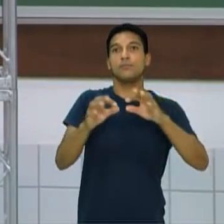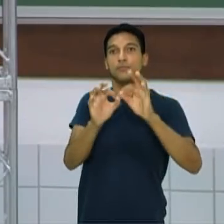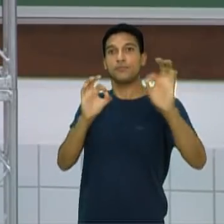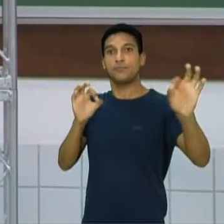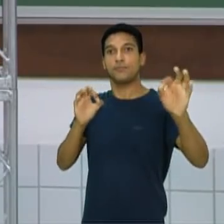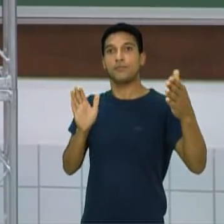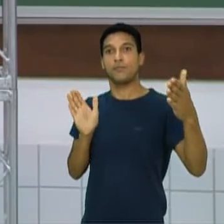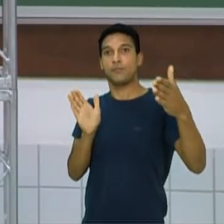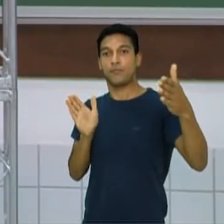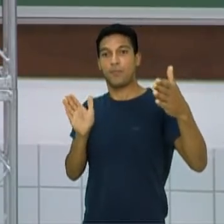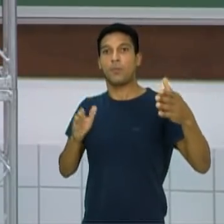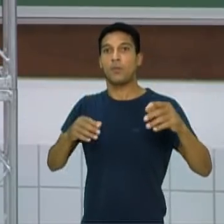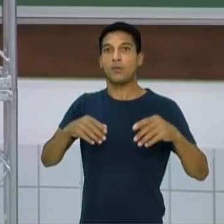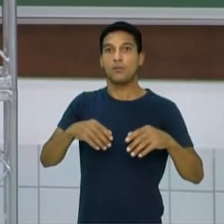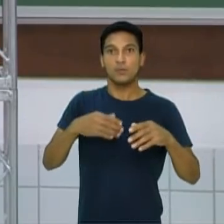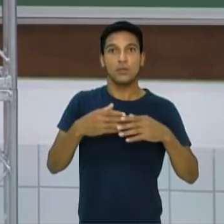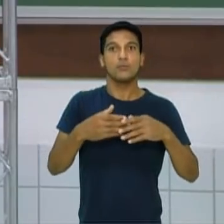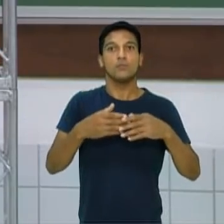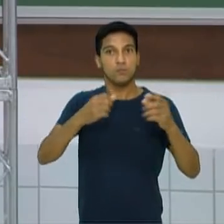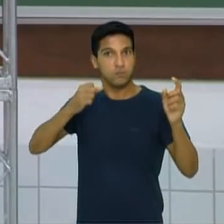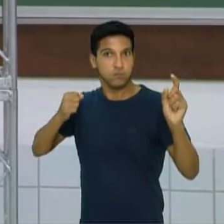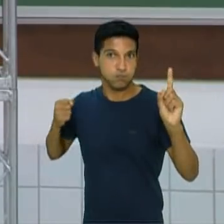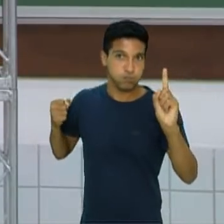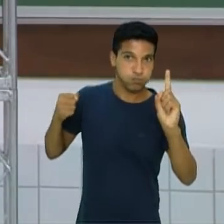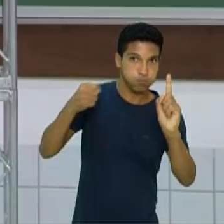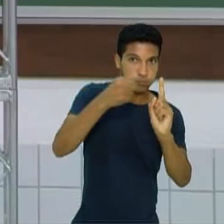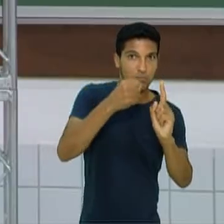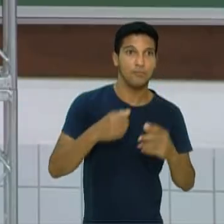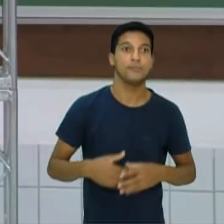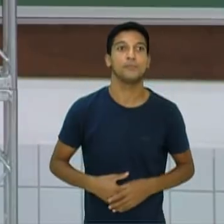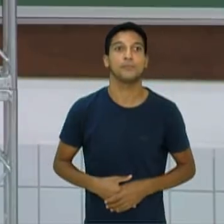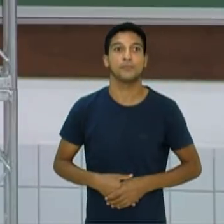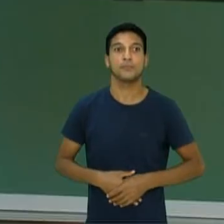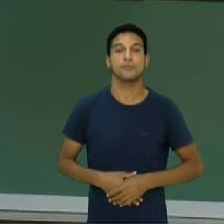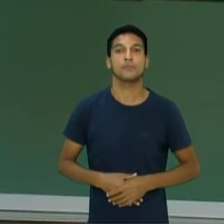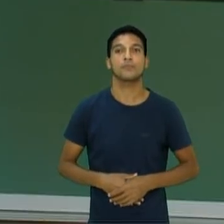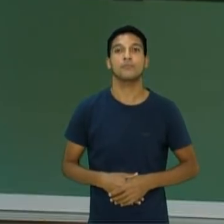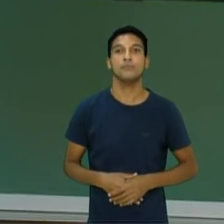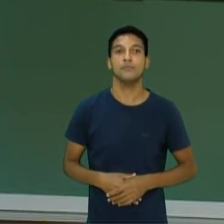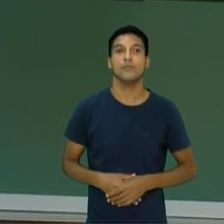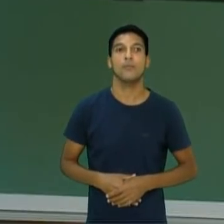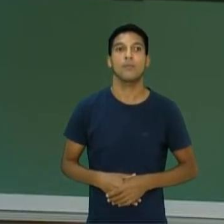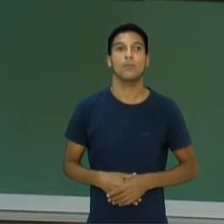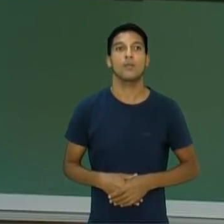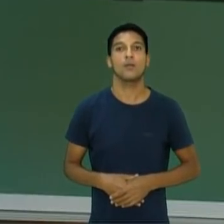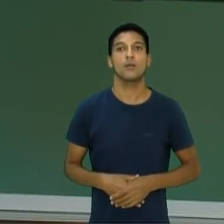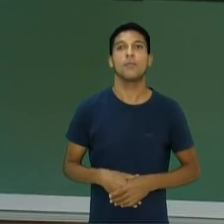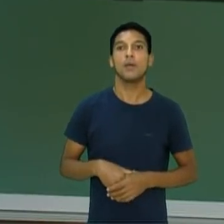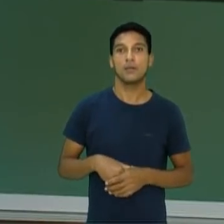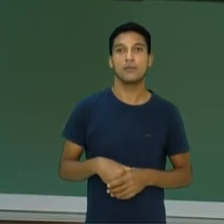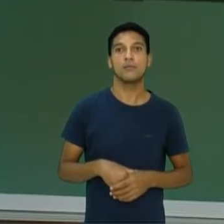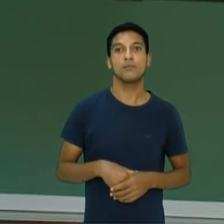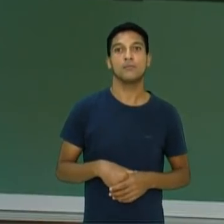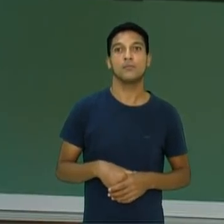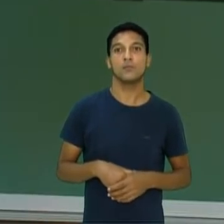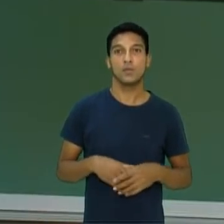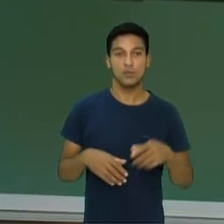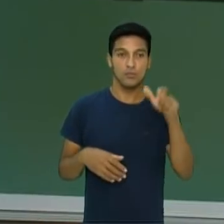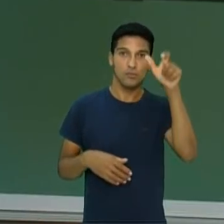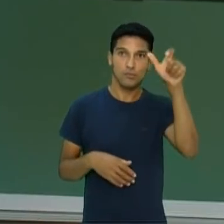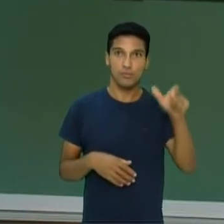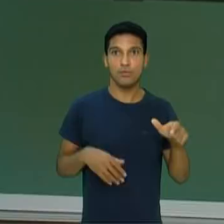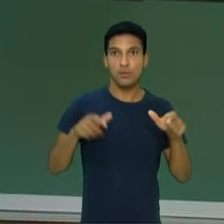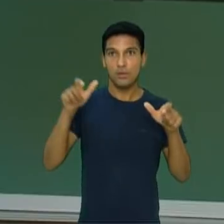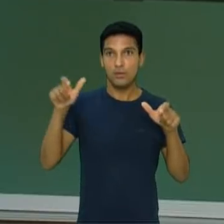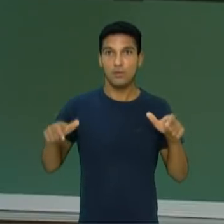raio de ação do meu braço, certo? Os atletas se movem o tempo todo, ora para